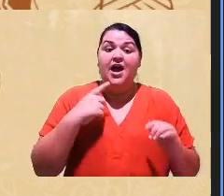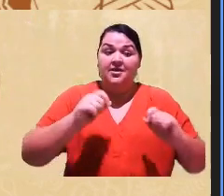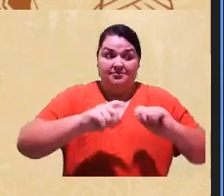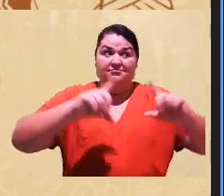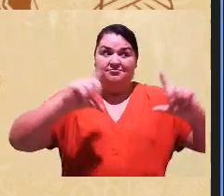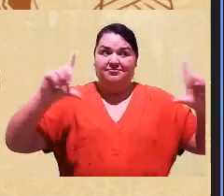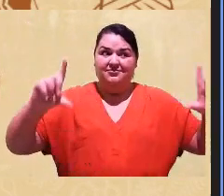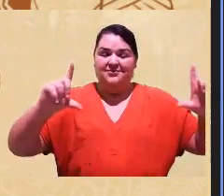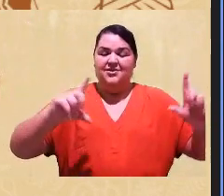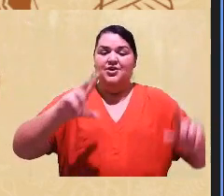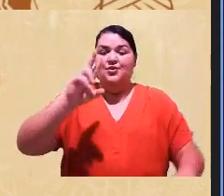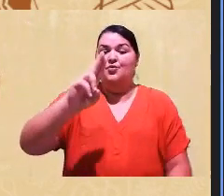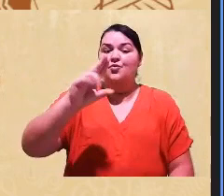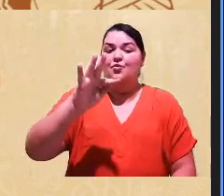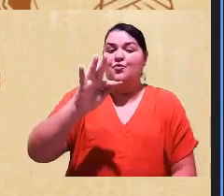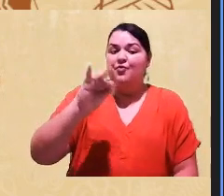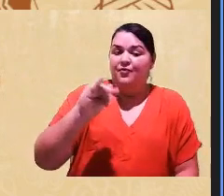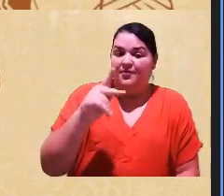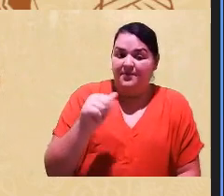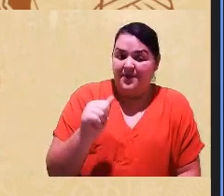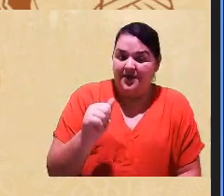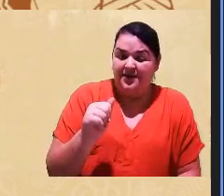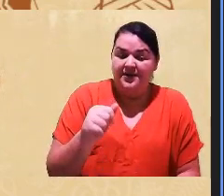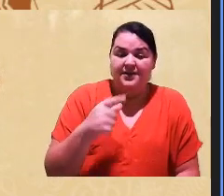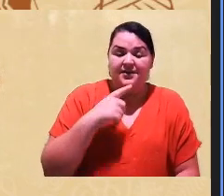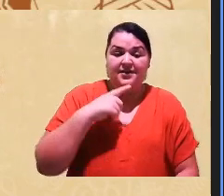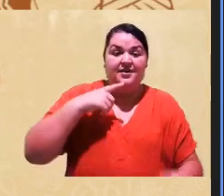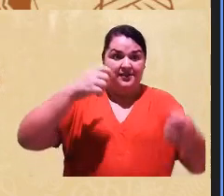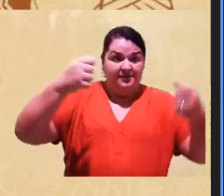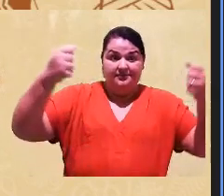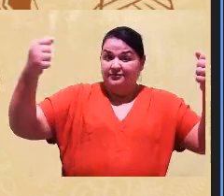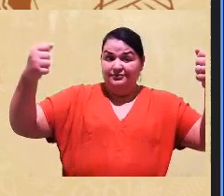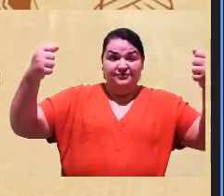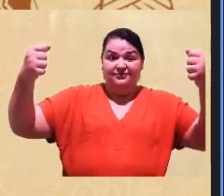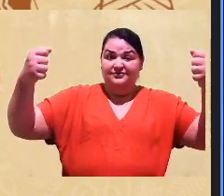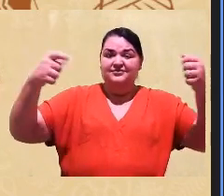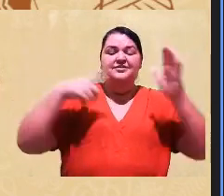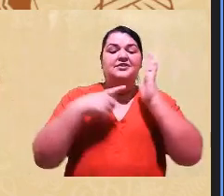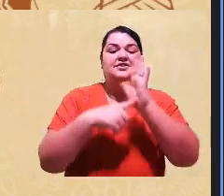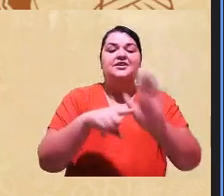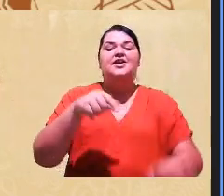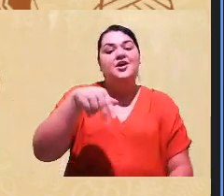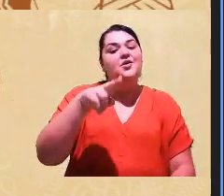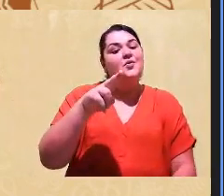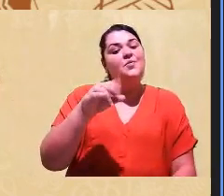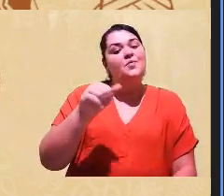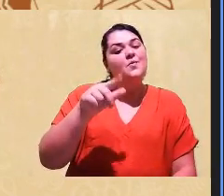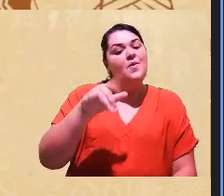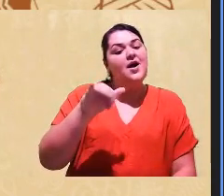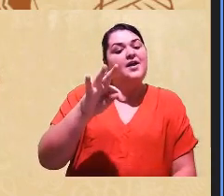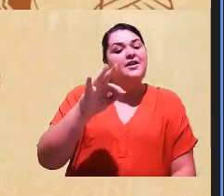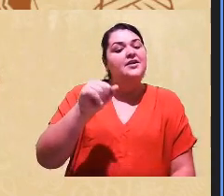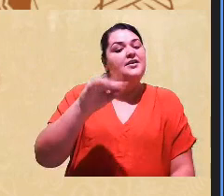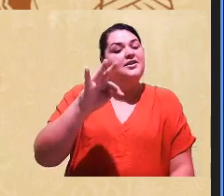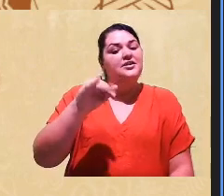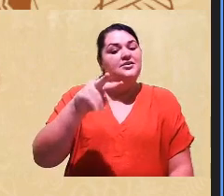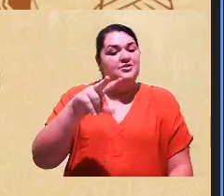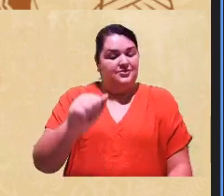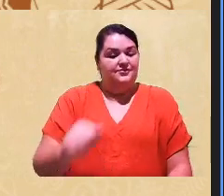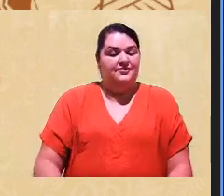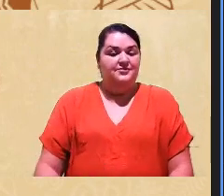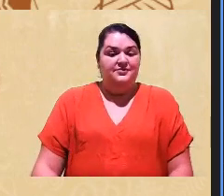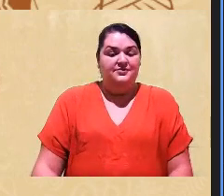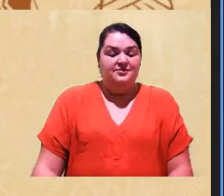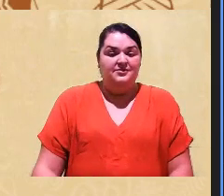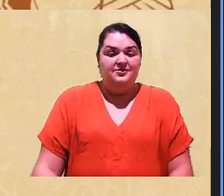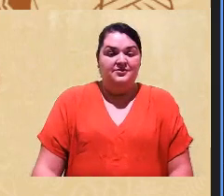UFBA, e essa faixa apareceu na qualitativa. Não foi impressionante isso? Eu já cheguei